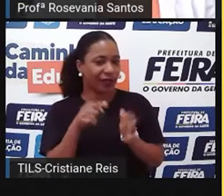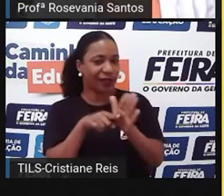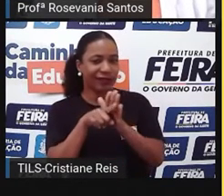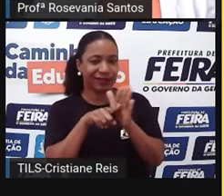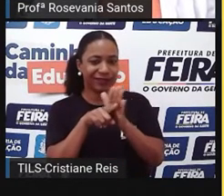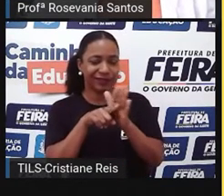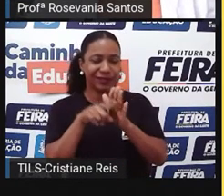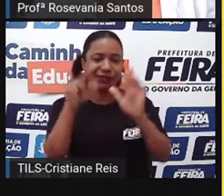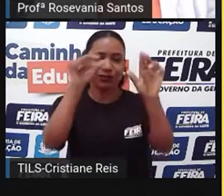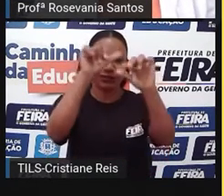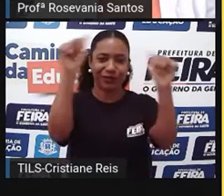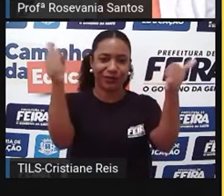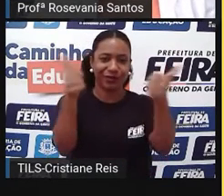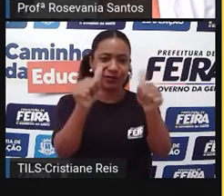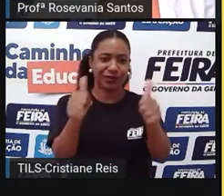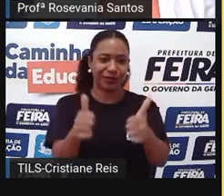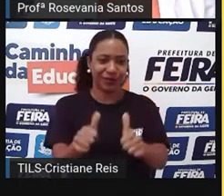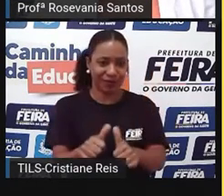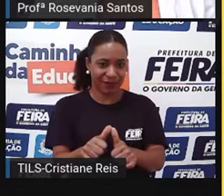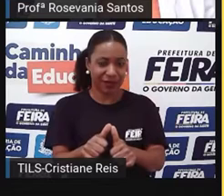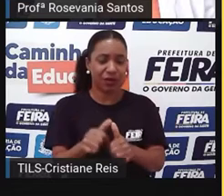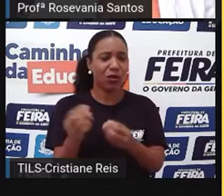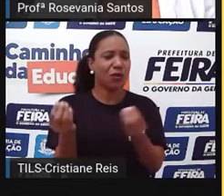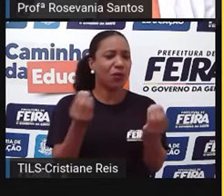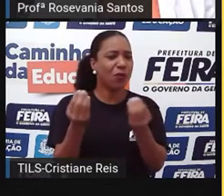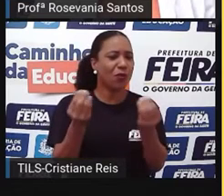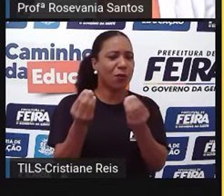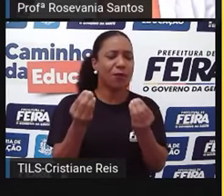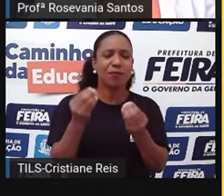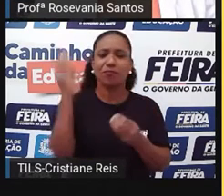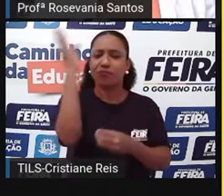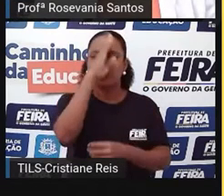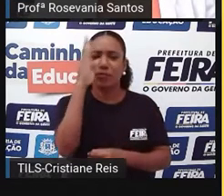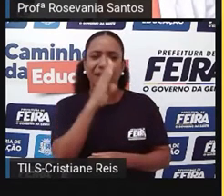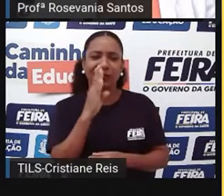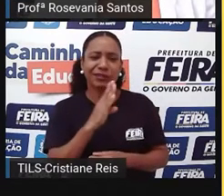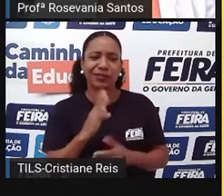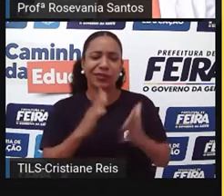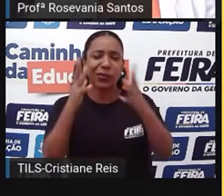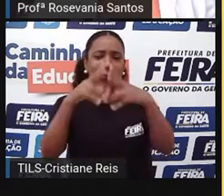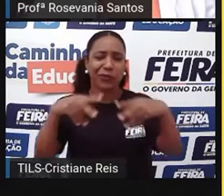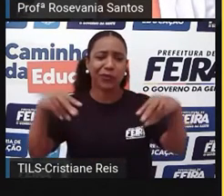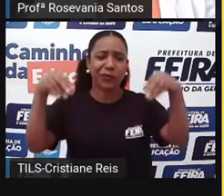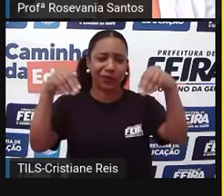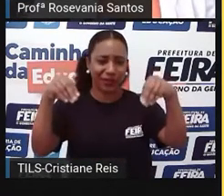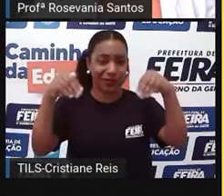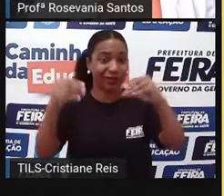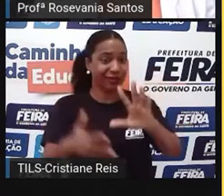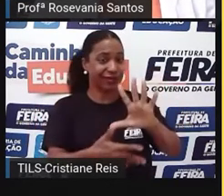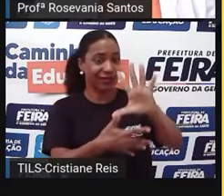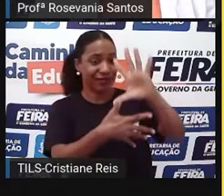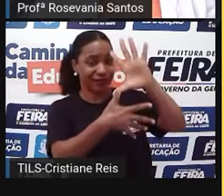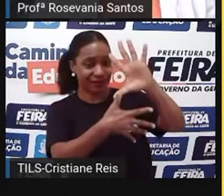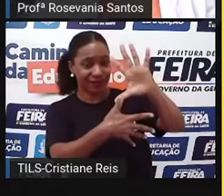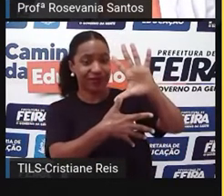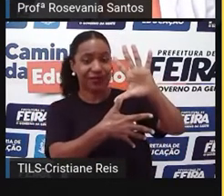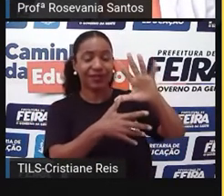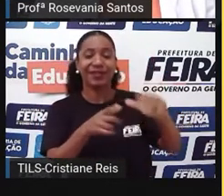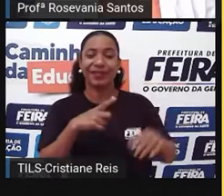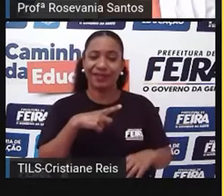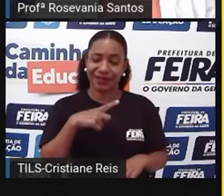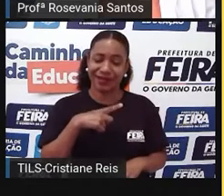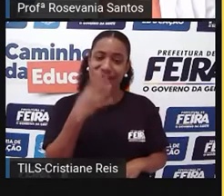o que eu posso dizer, né, sobre as alturas do território brasileiro? Que vão predominar, né, em cerca de quase 40%,